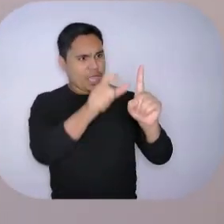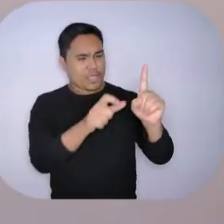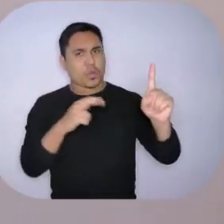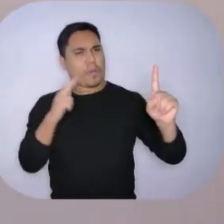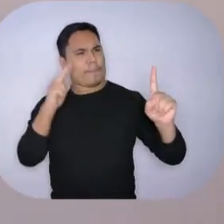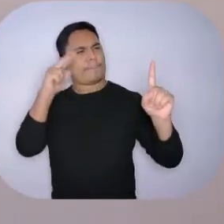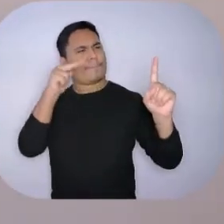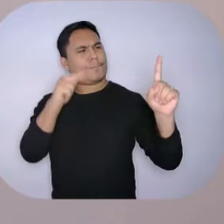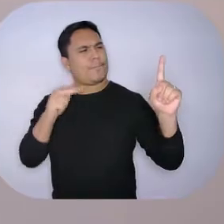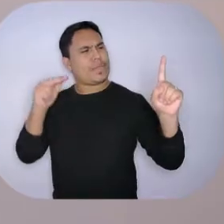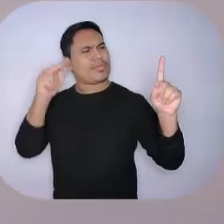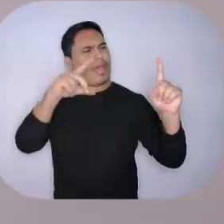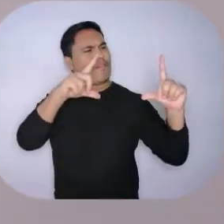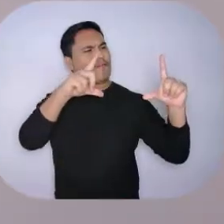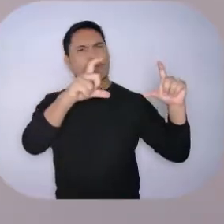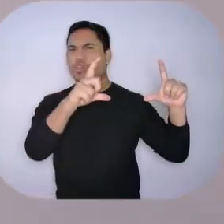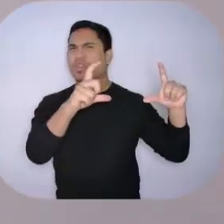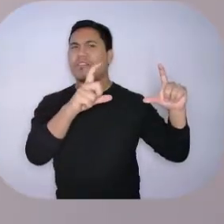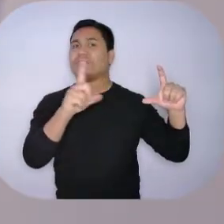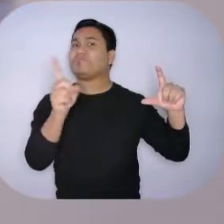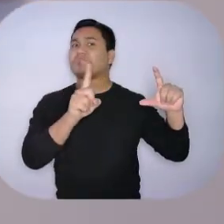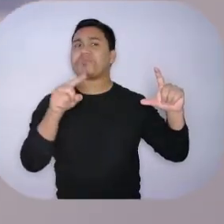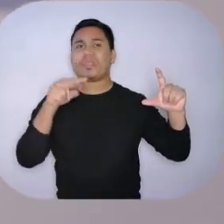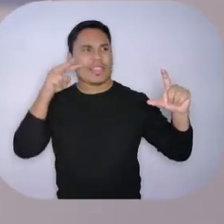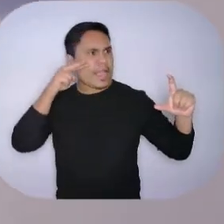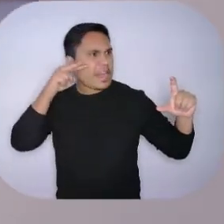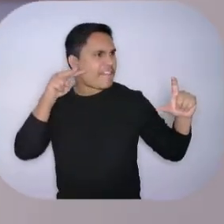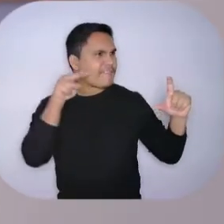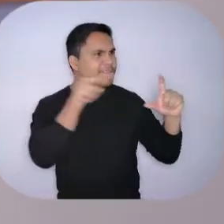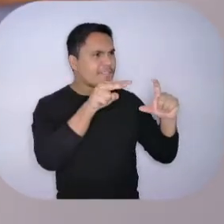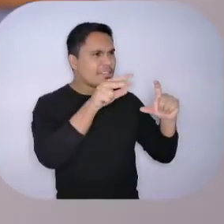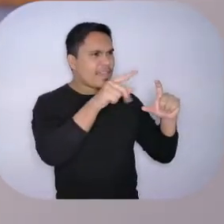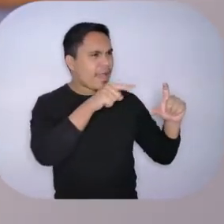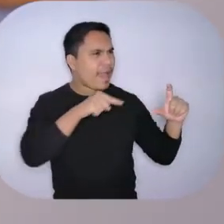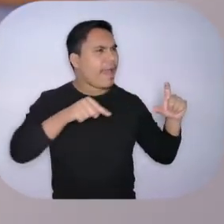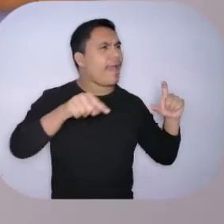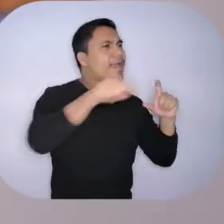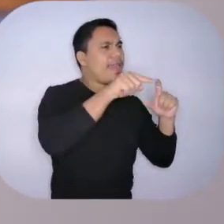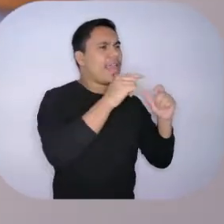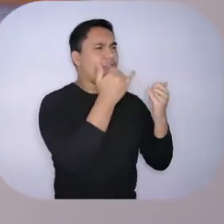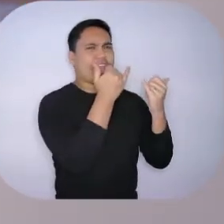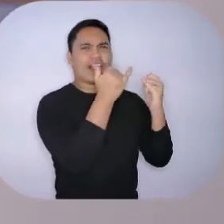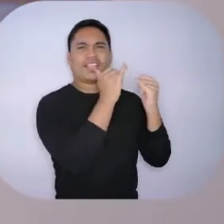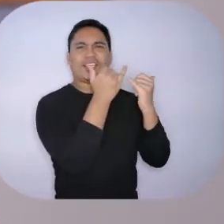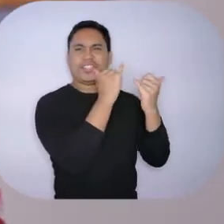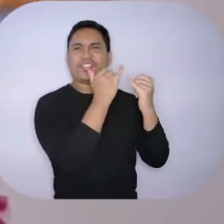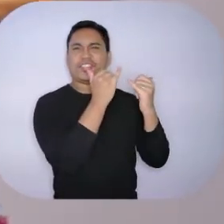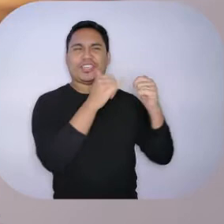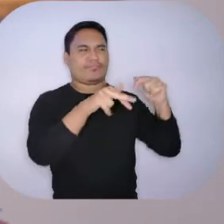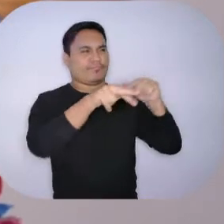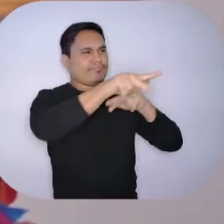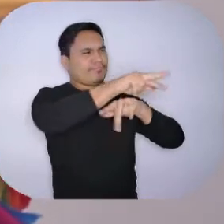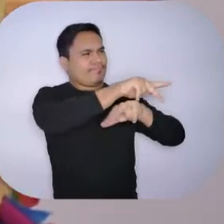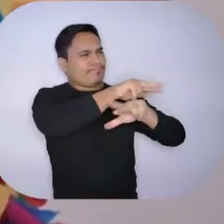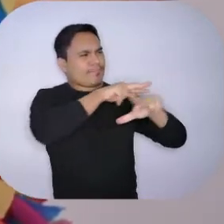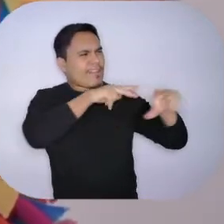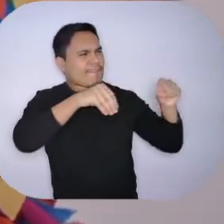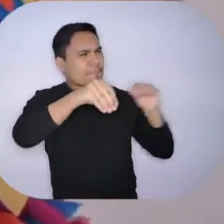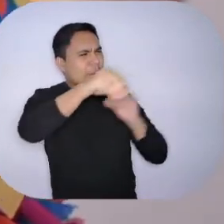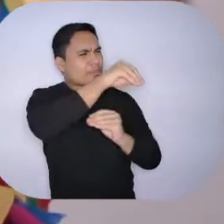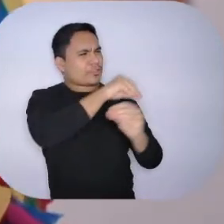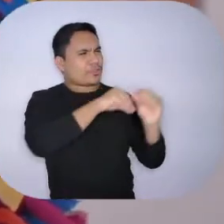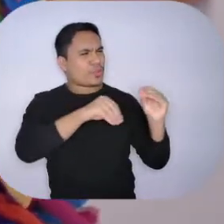como uma fotografia. Anitta, via como energias, energias que se misturavam.